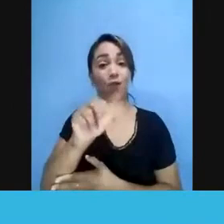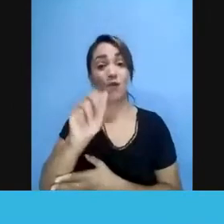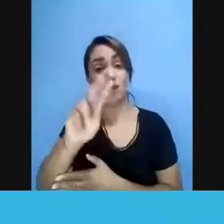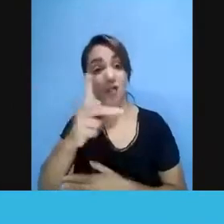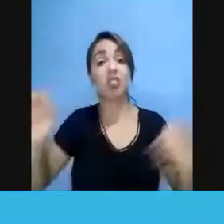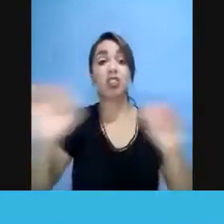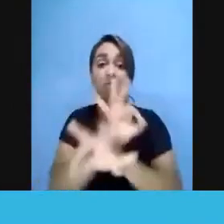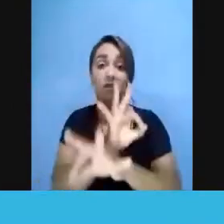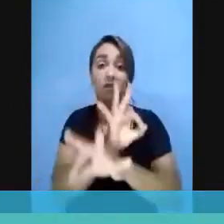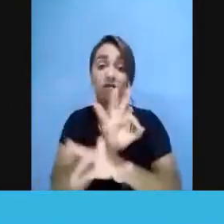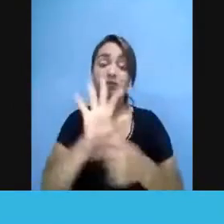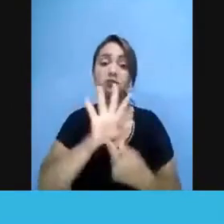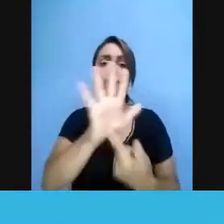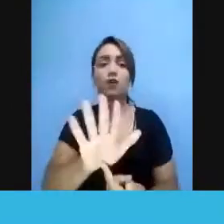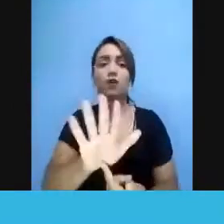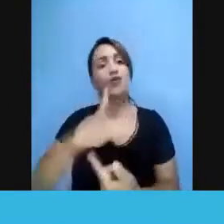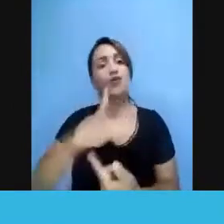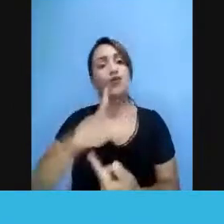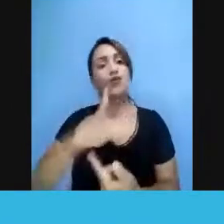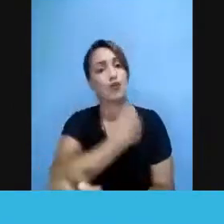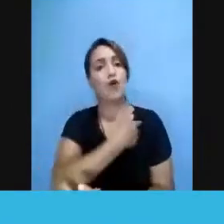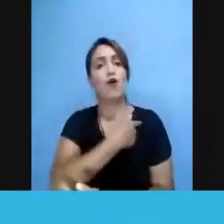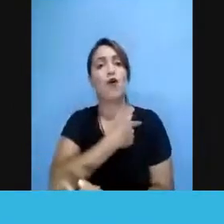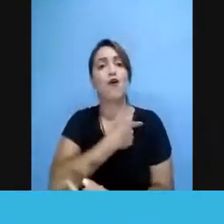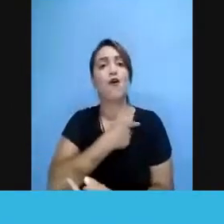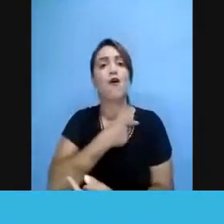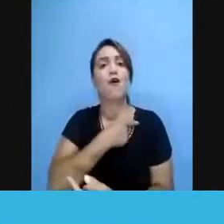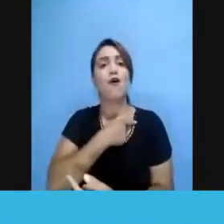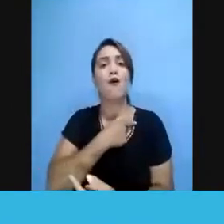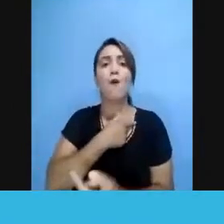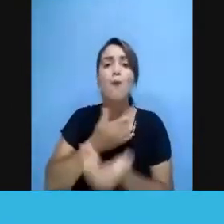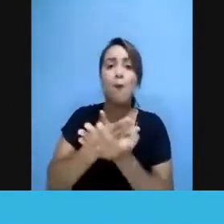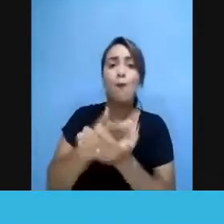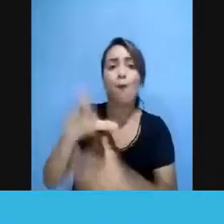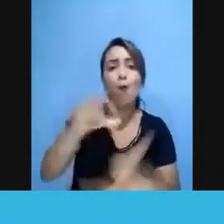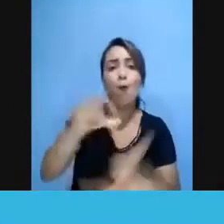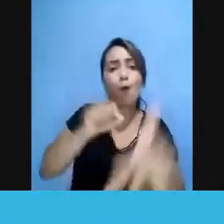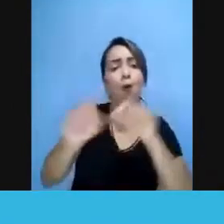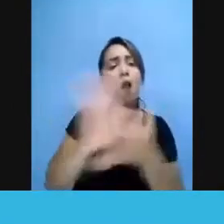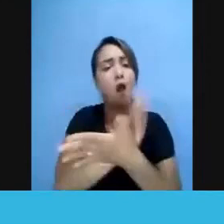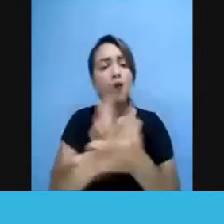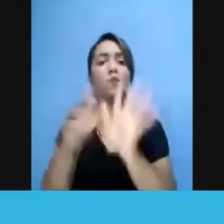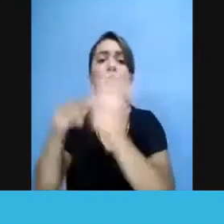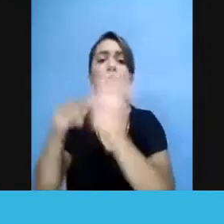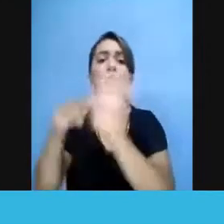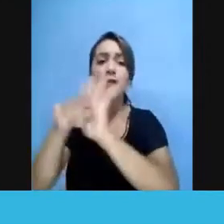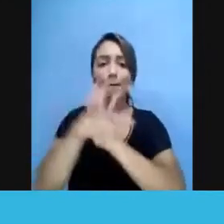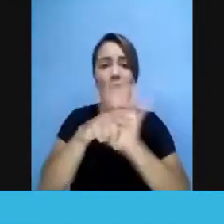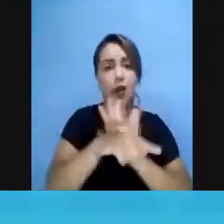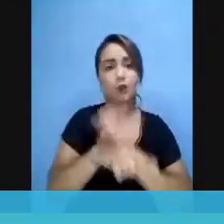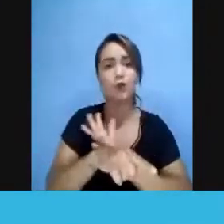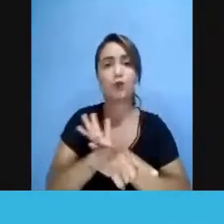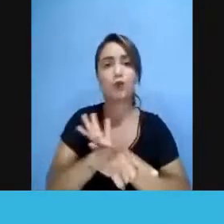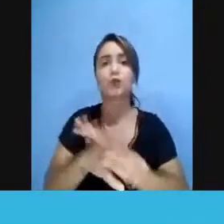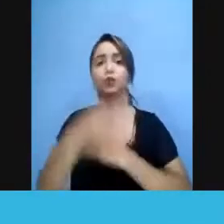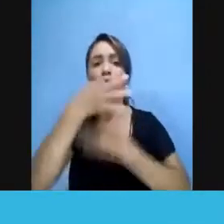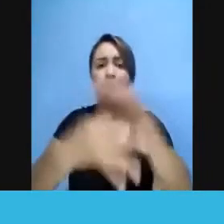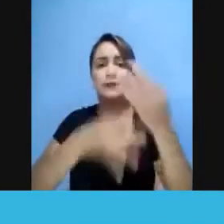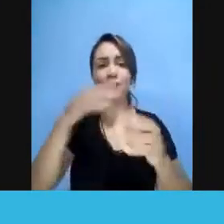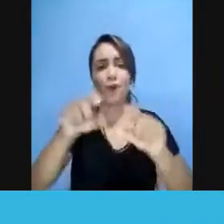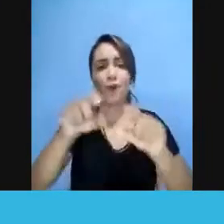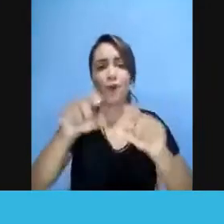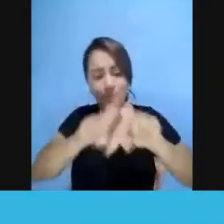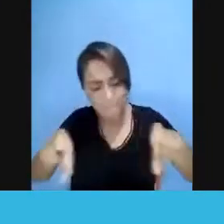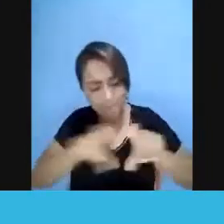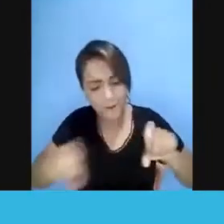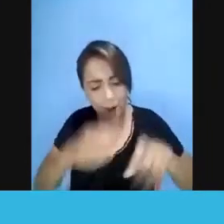apresentação dela, nós vamos aqui buscar, selecionar algumas perguntas, são muitos comentários, então, infelizmente, a gente não consegue pegar